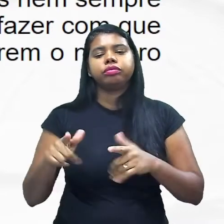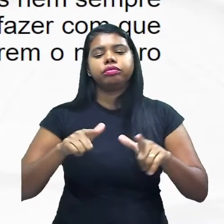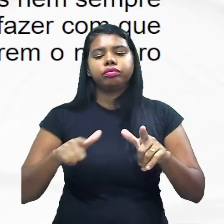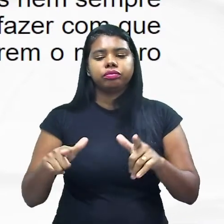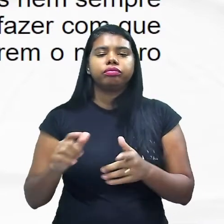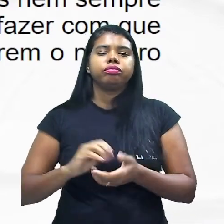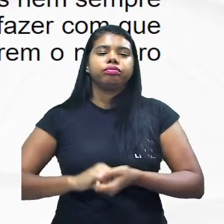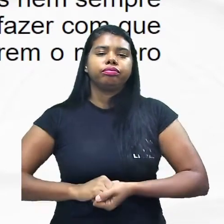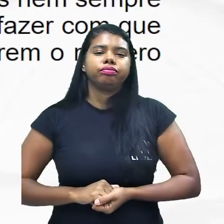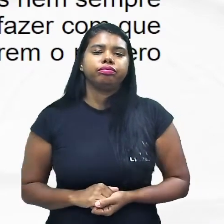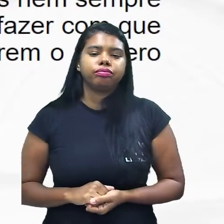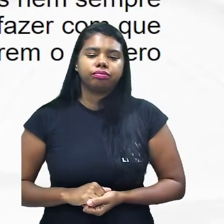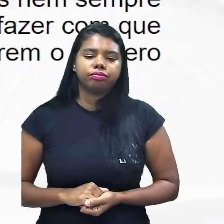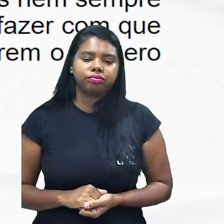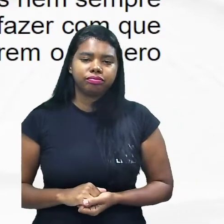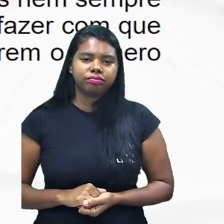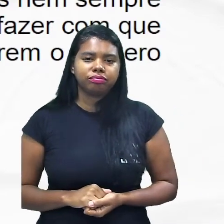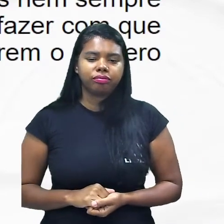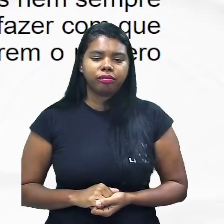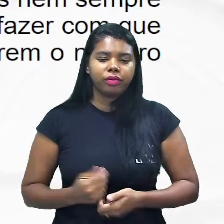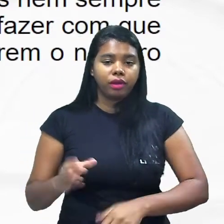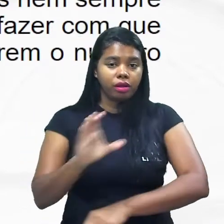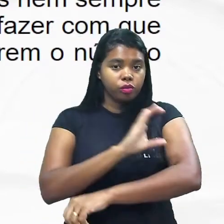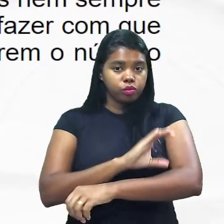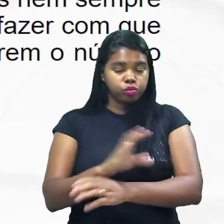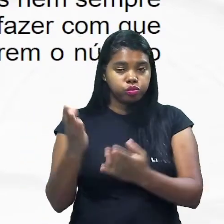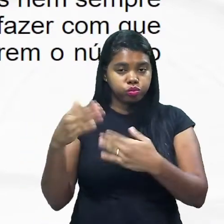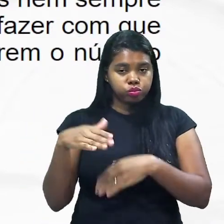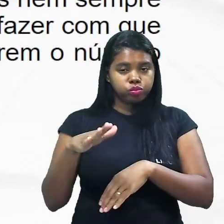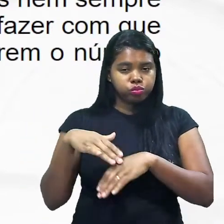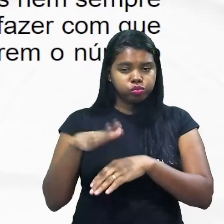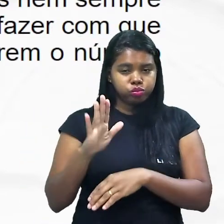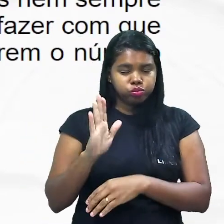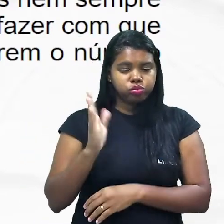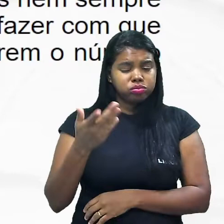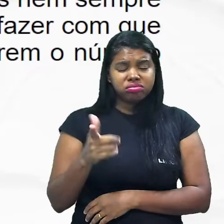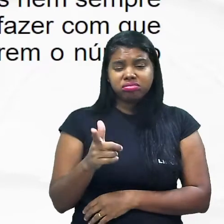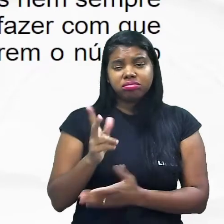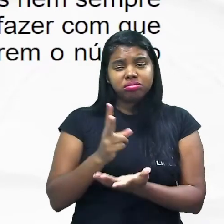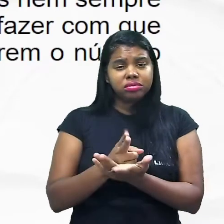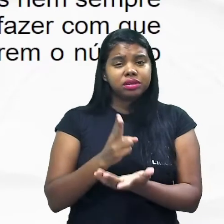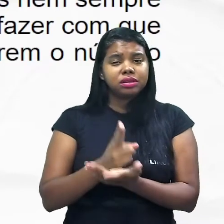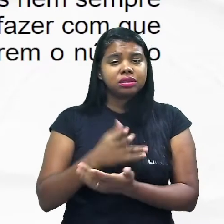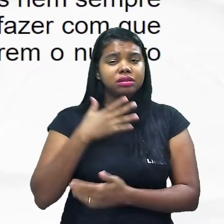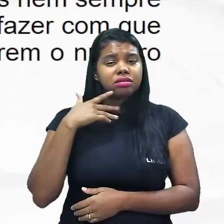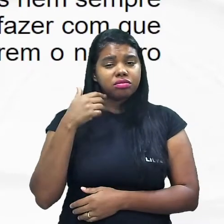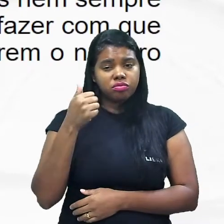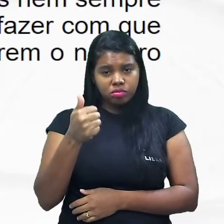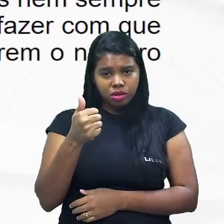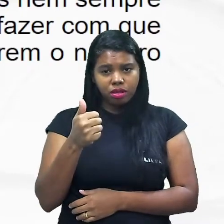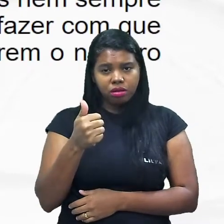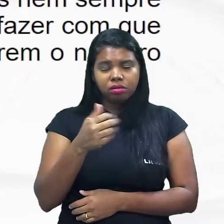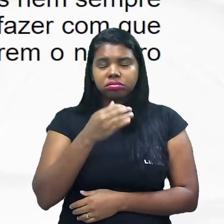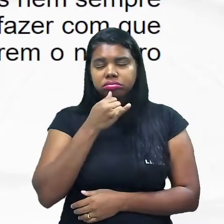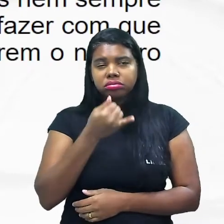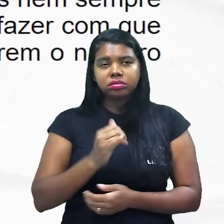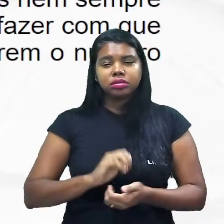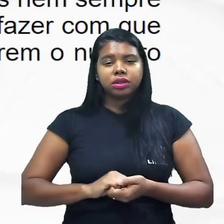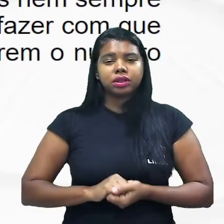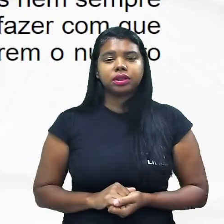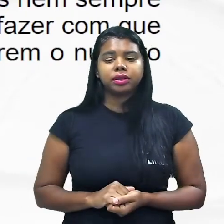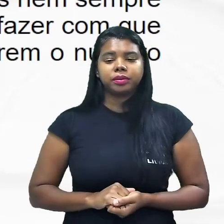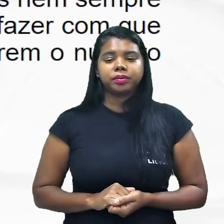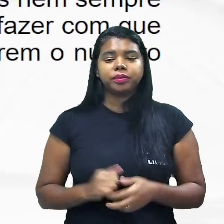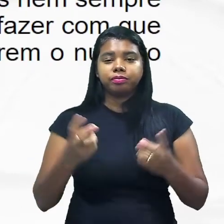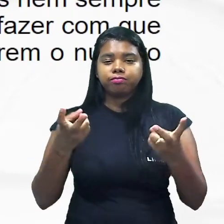seu campo de ação os cursos mais concorridos nem sempre são os melhores os de melhores